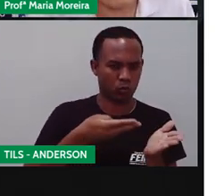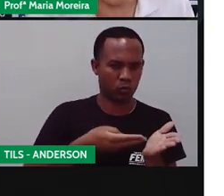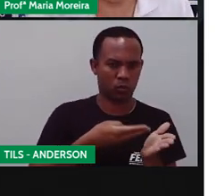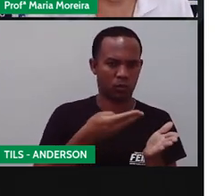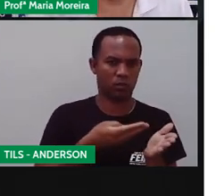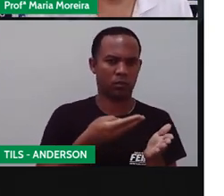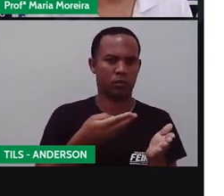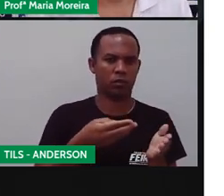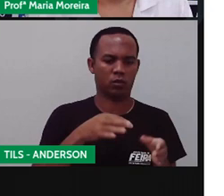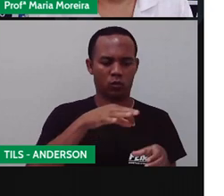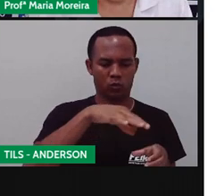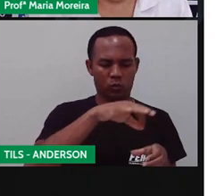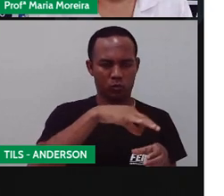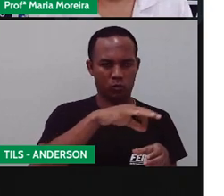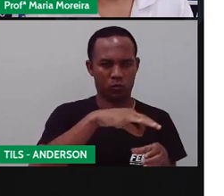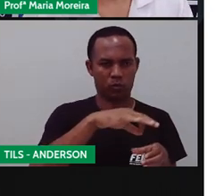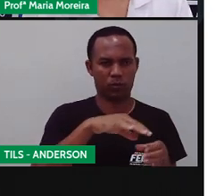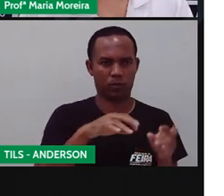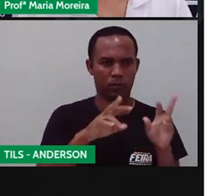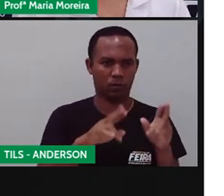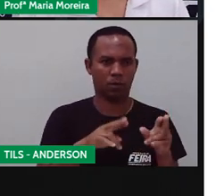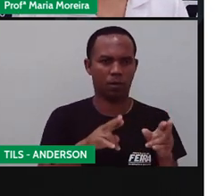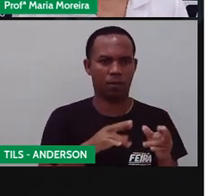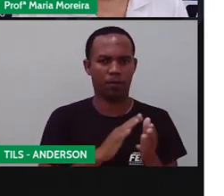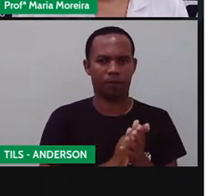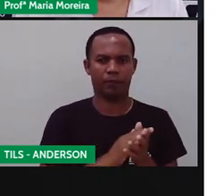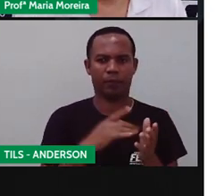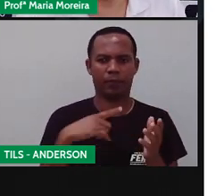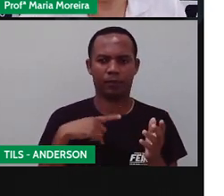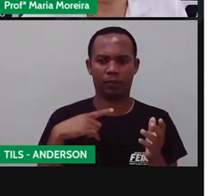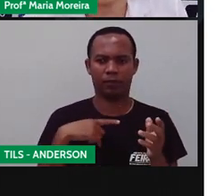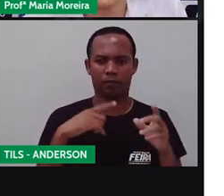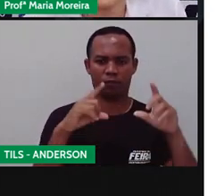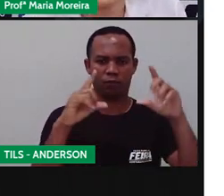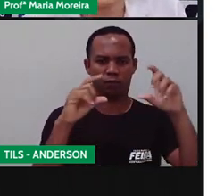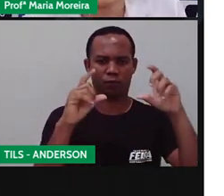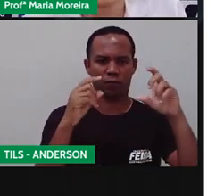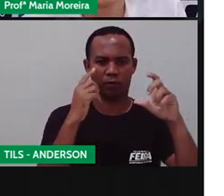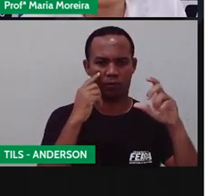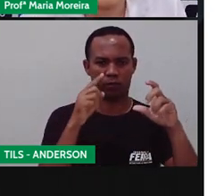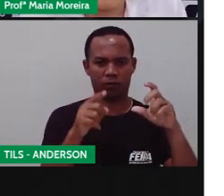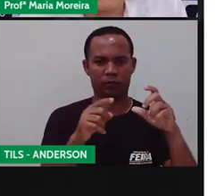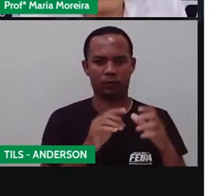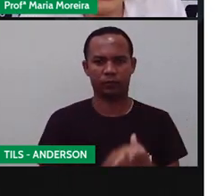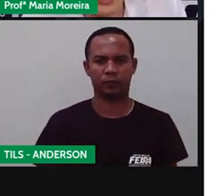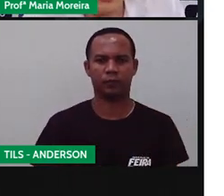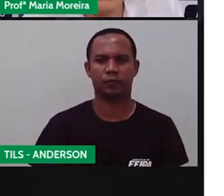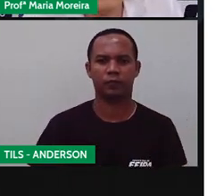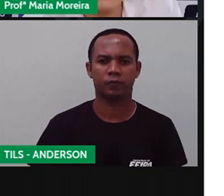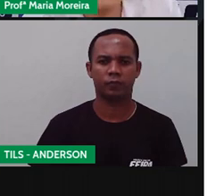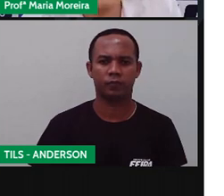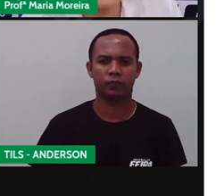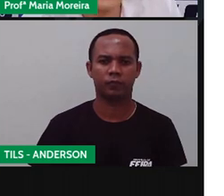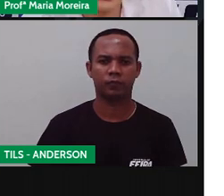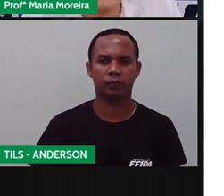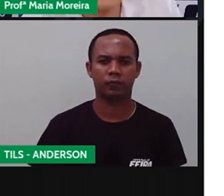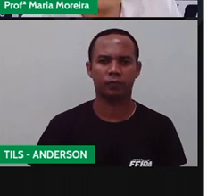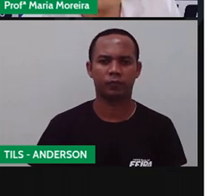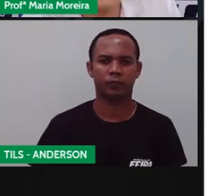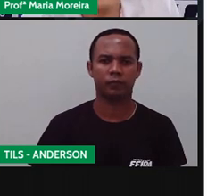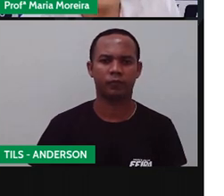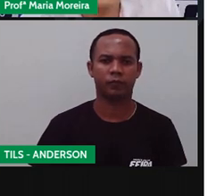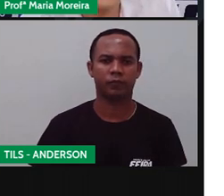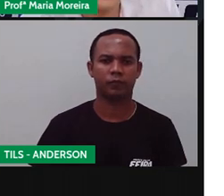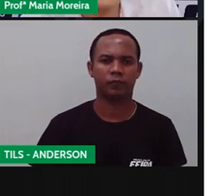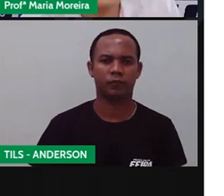mexe o cafezinho. Certo? E aí na imagem tem, né? Deixa eu botar aqui no slide. A colher maior, que seria a de